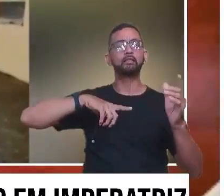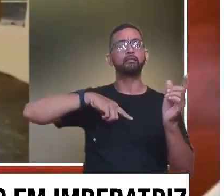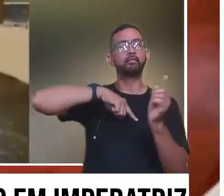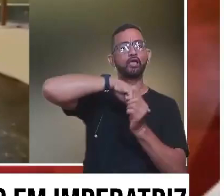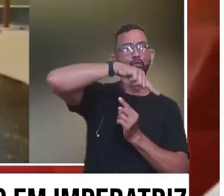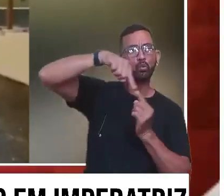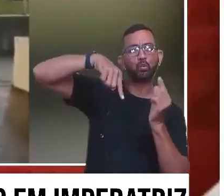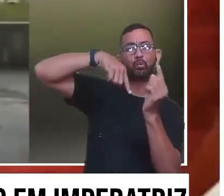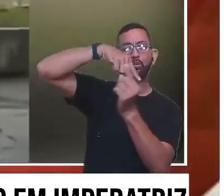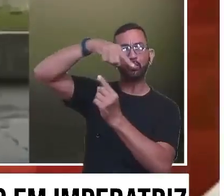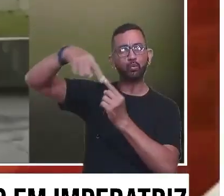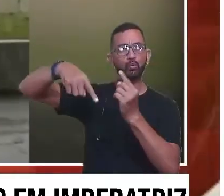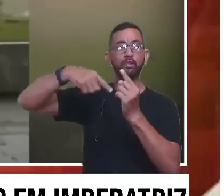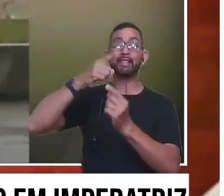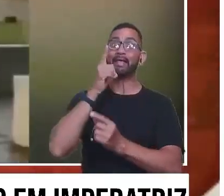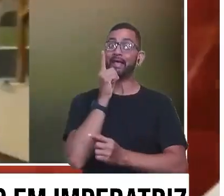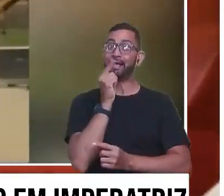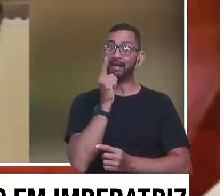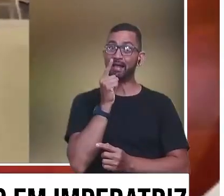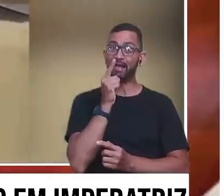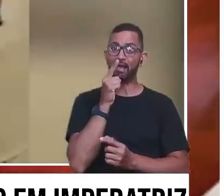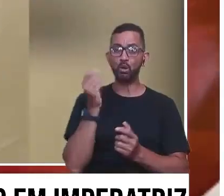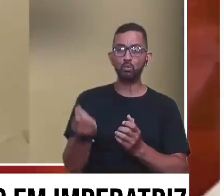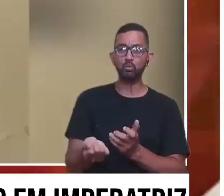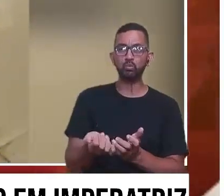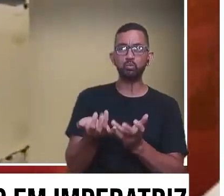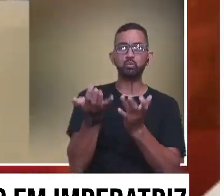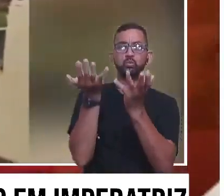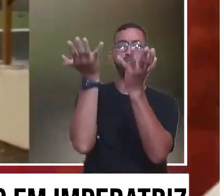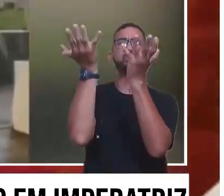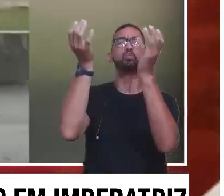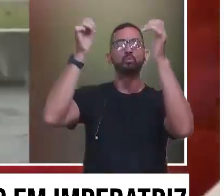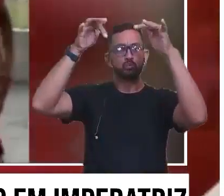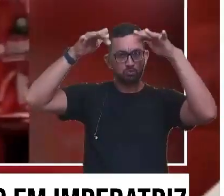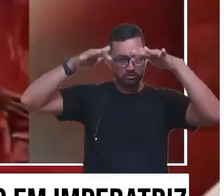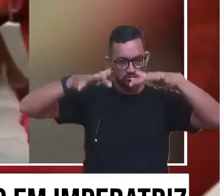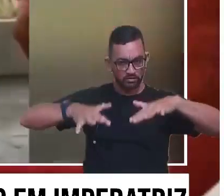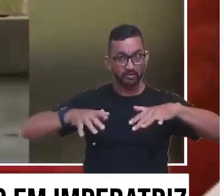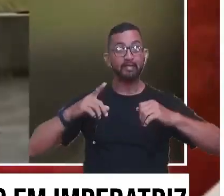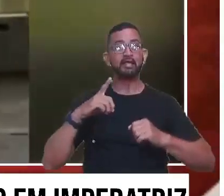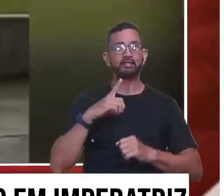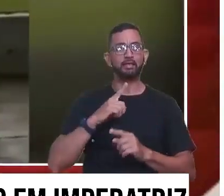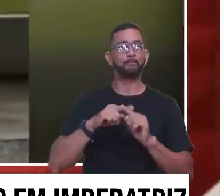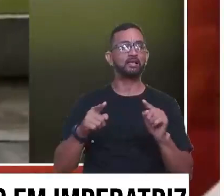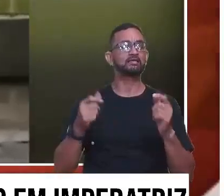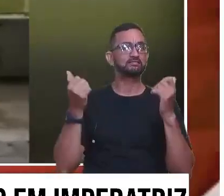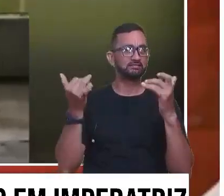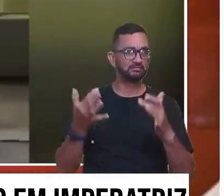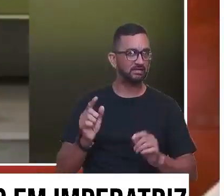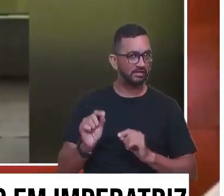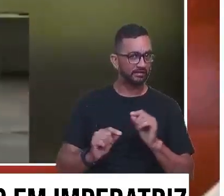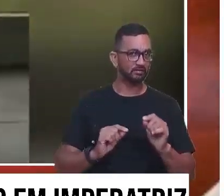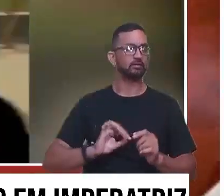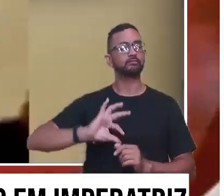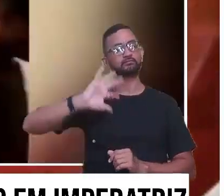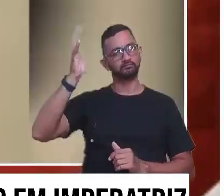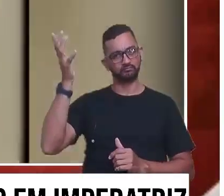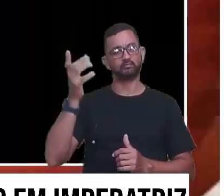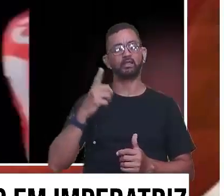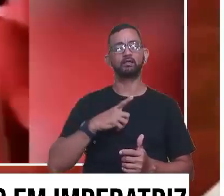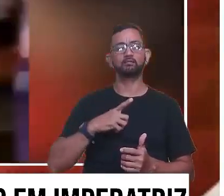tem um ciclo hidrológico, que é o ciclo da água, de evaporação, de condensação de chuva, que tem